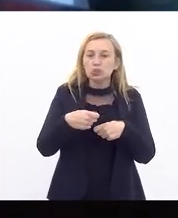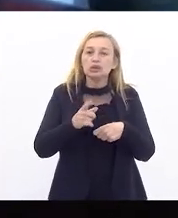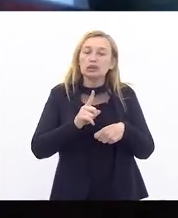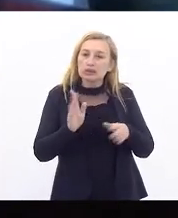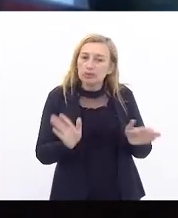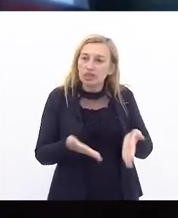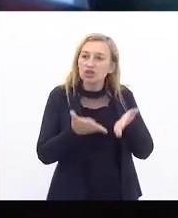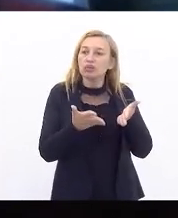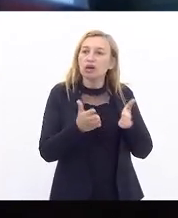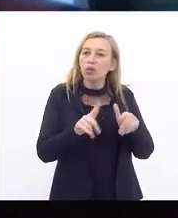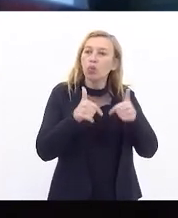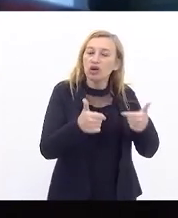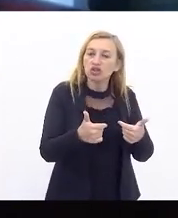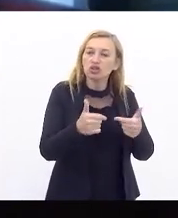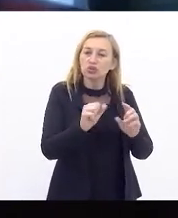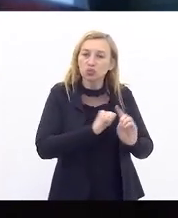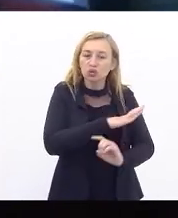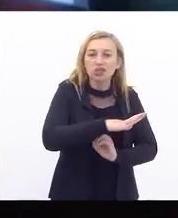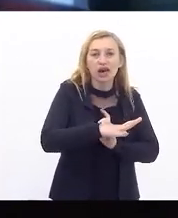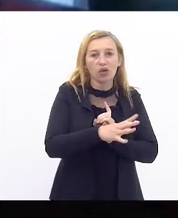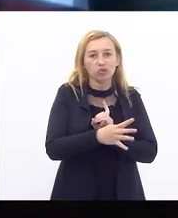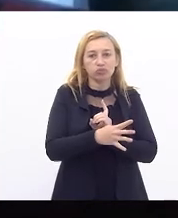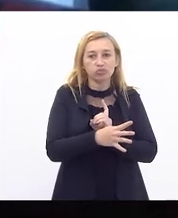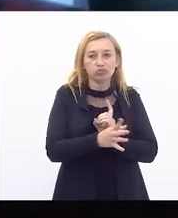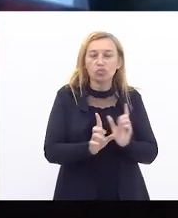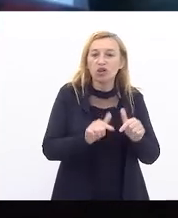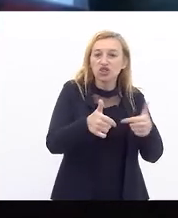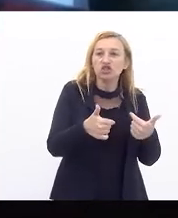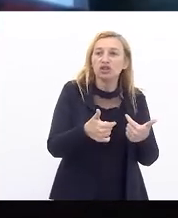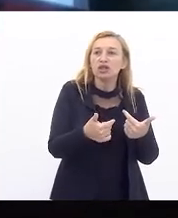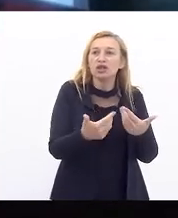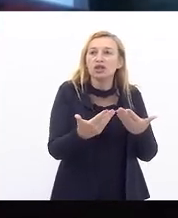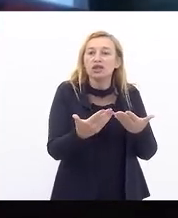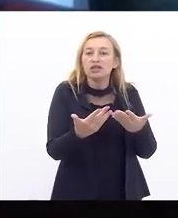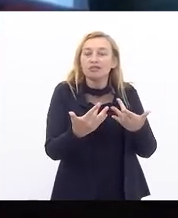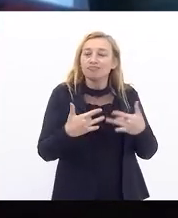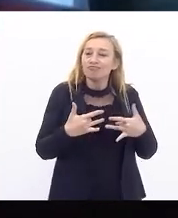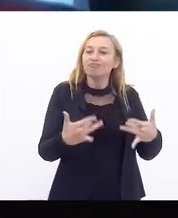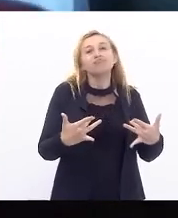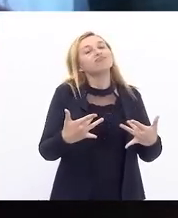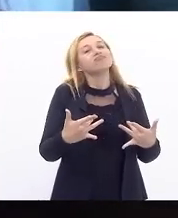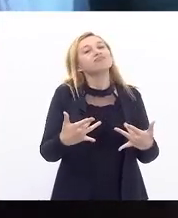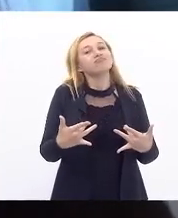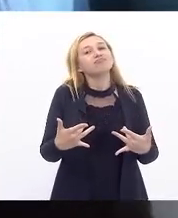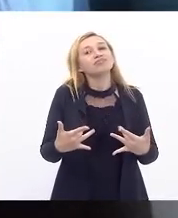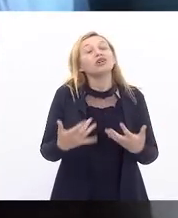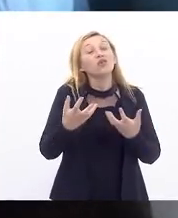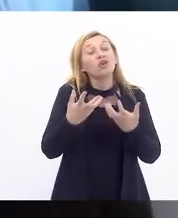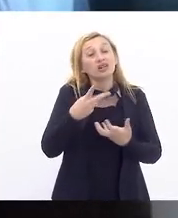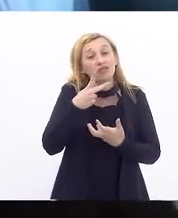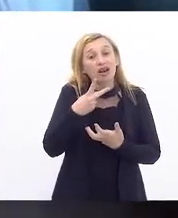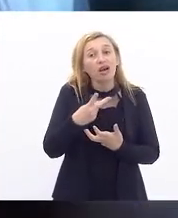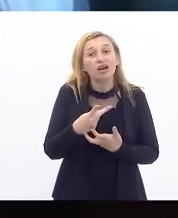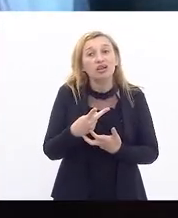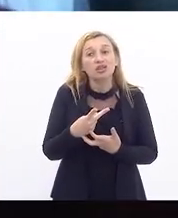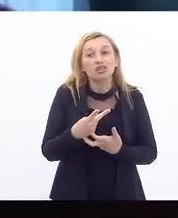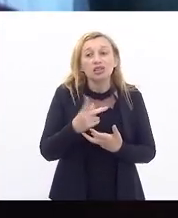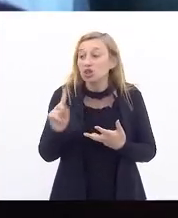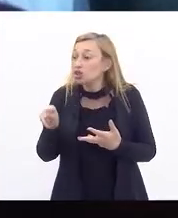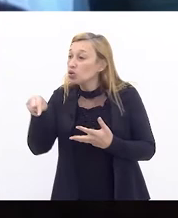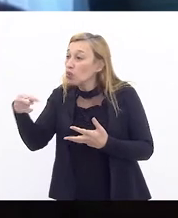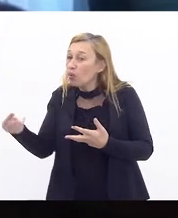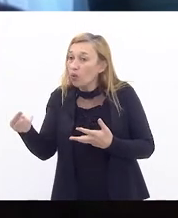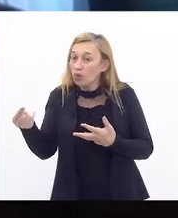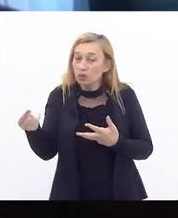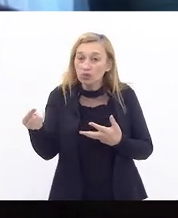estimular a ação social, uma ação fraterna. Eu quero dizer o seguinte, que outros se